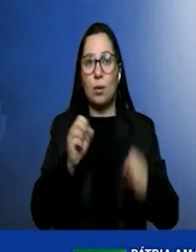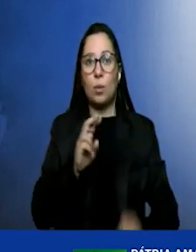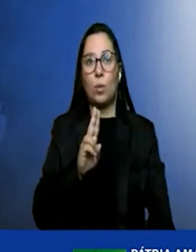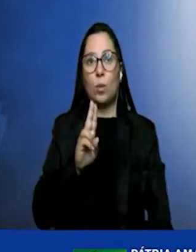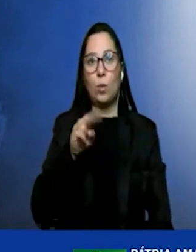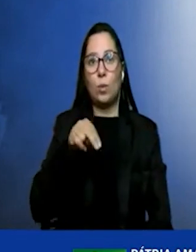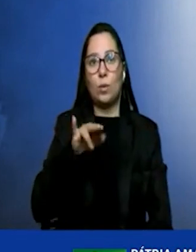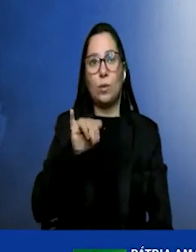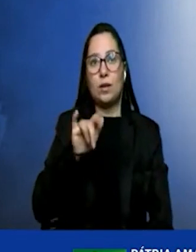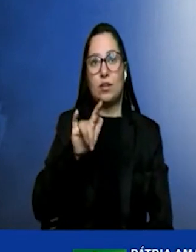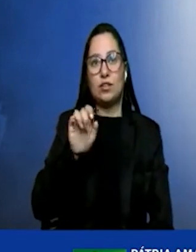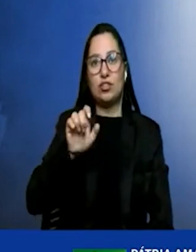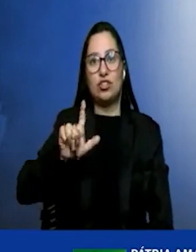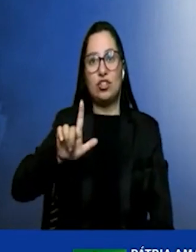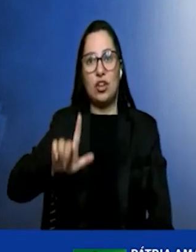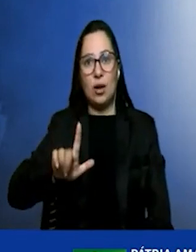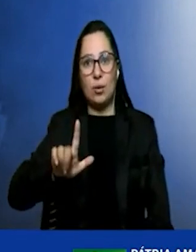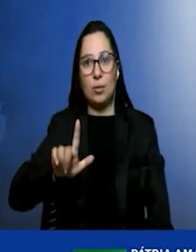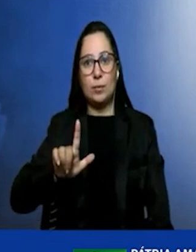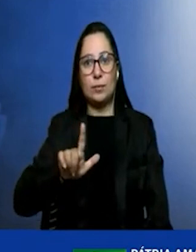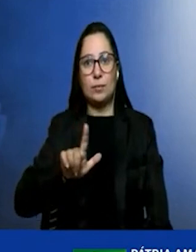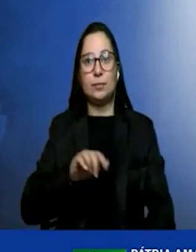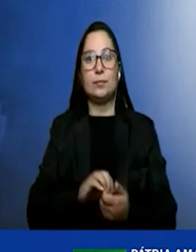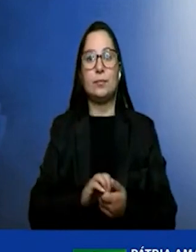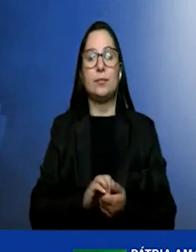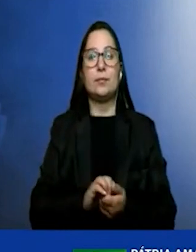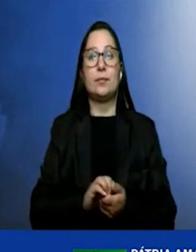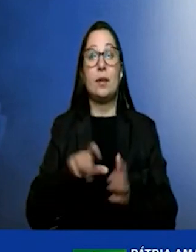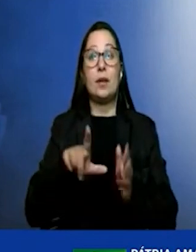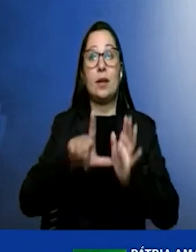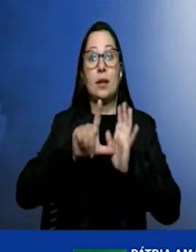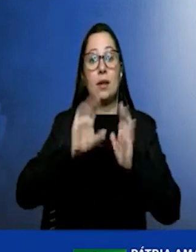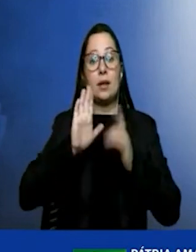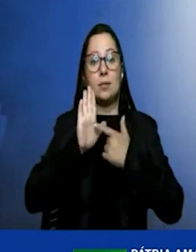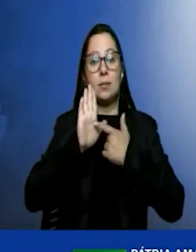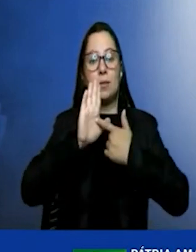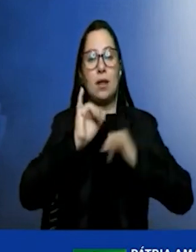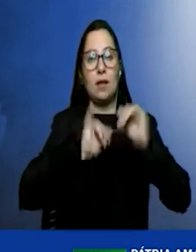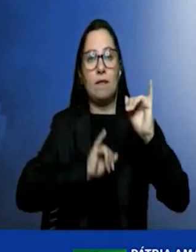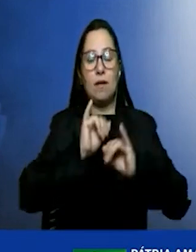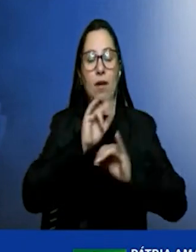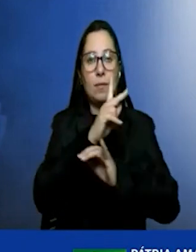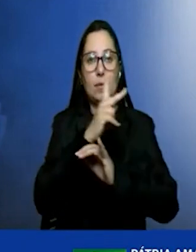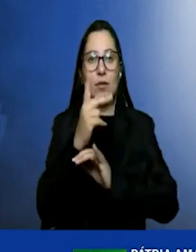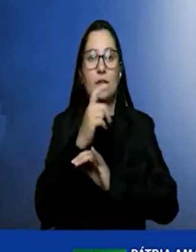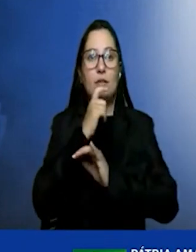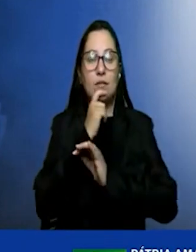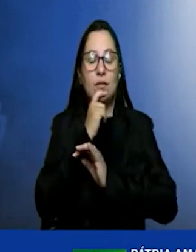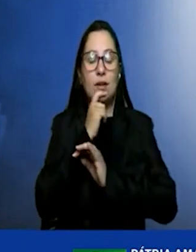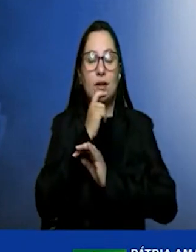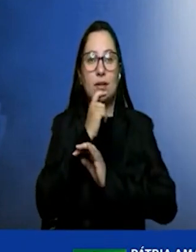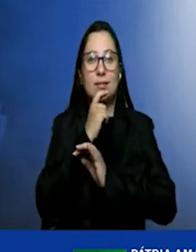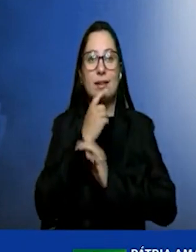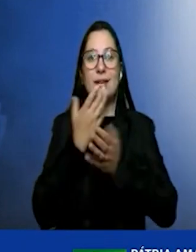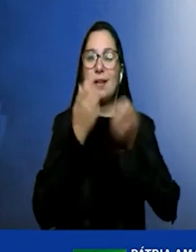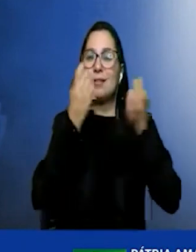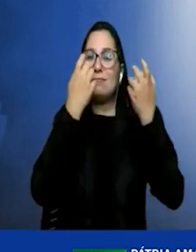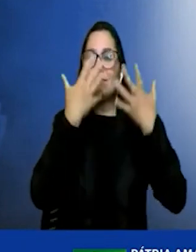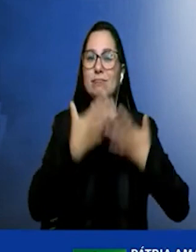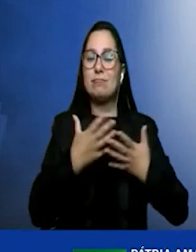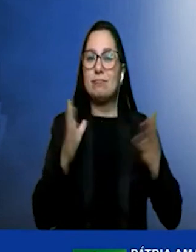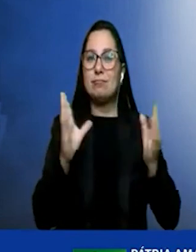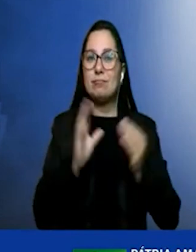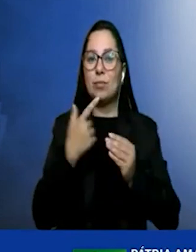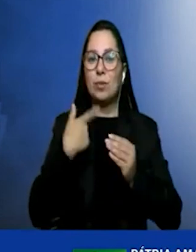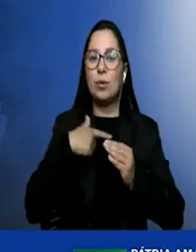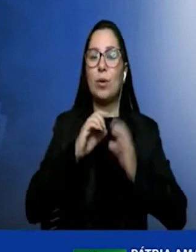Antes de apresentar a fábrica de hidrogênio verde, permita-me apresentar rapidamente nossa empresa